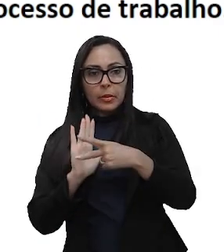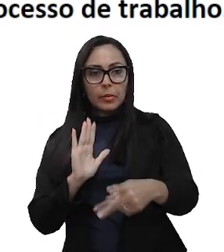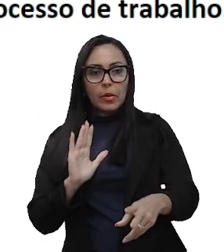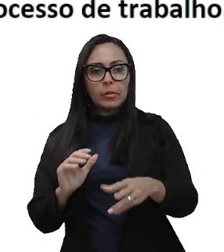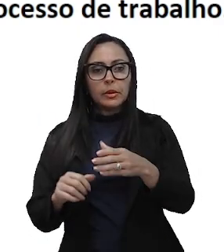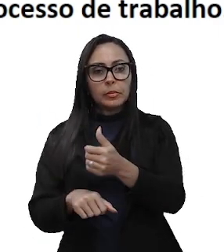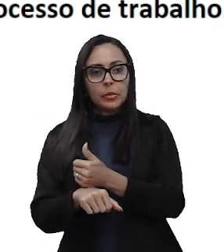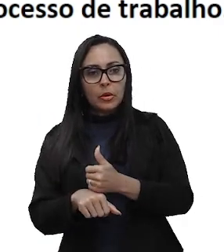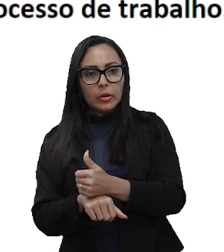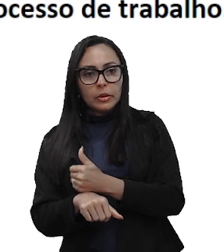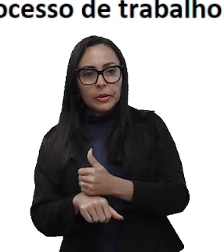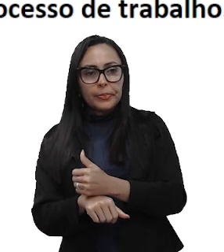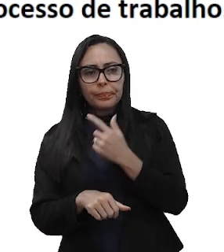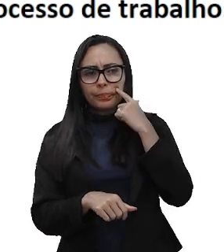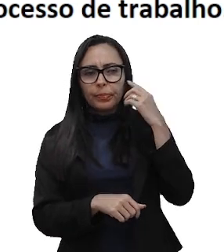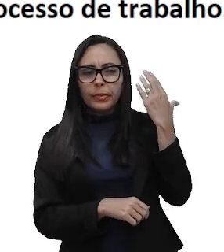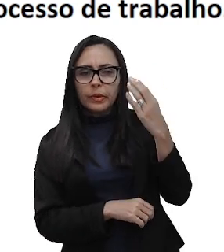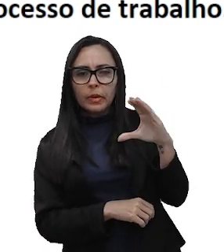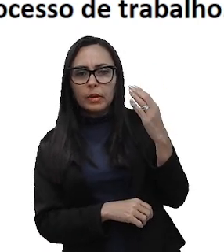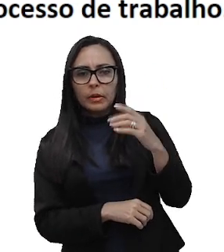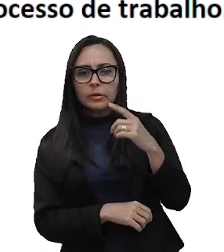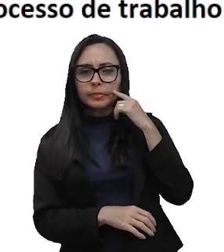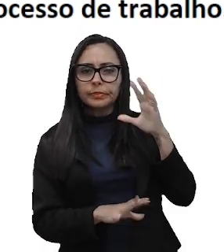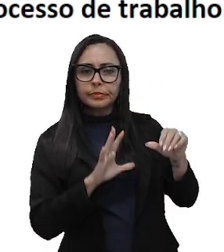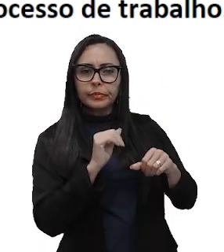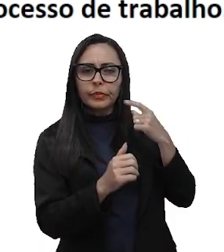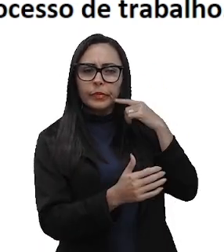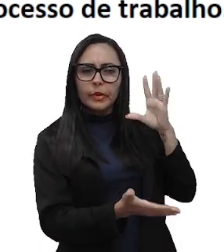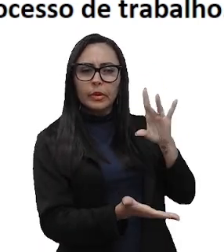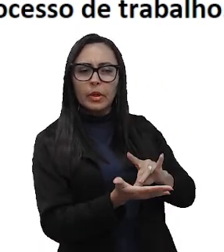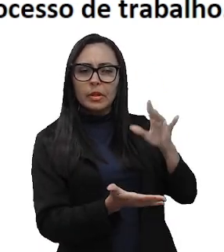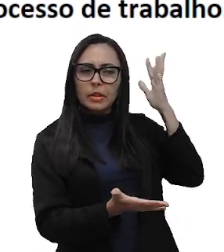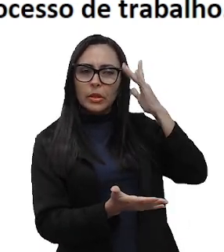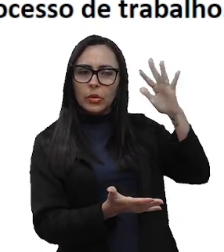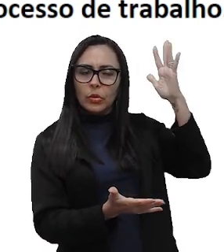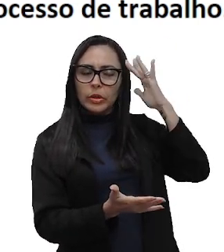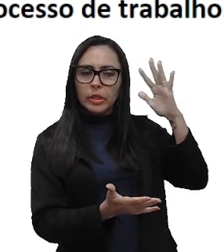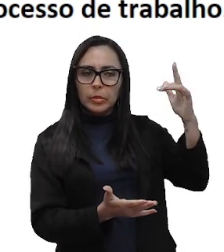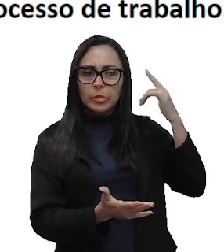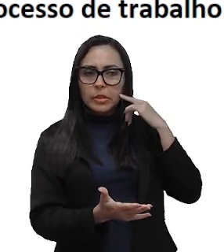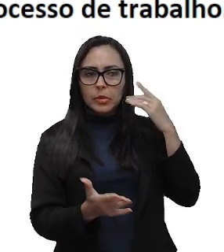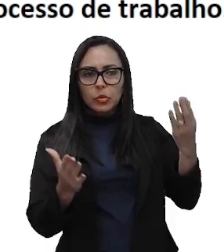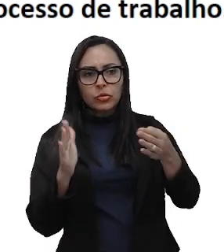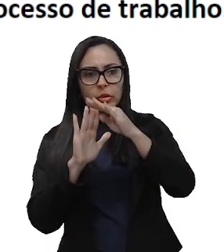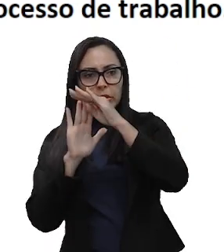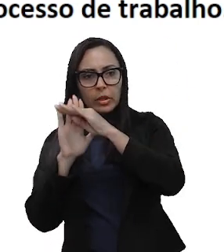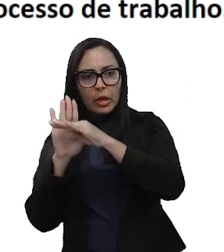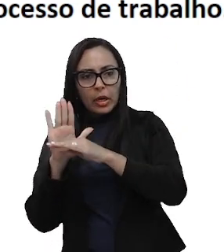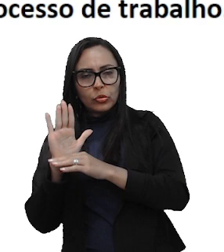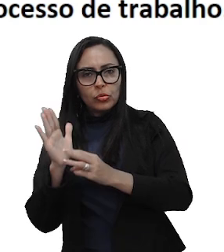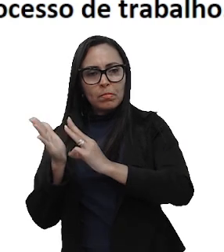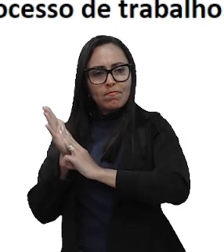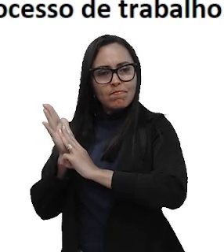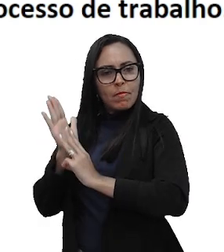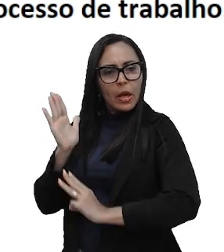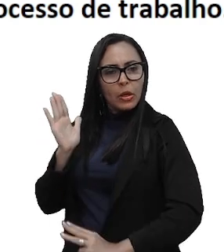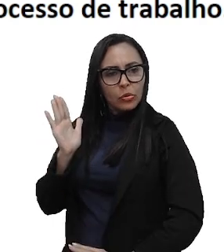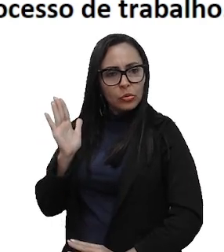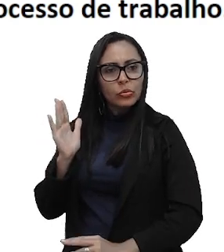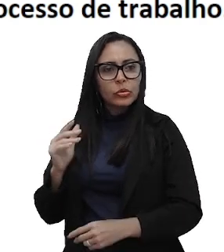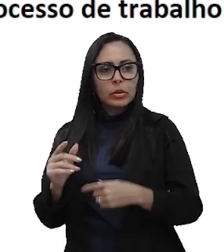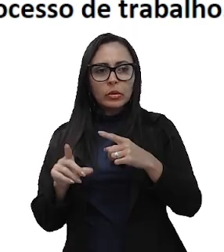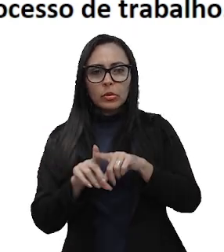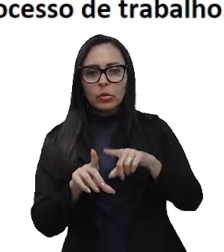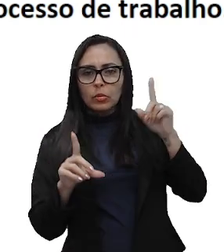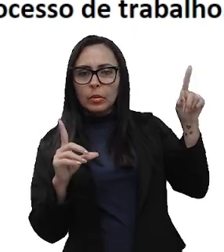Trata-se de uma ciência que busca a aplicação de teorias, princípios, dados e métodos